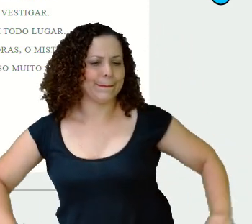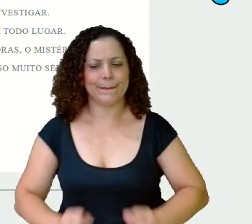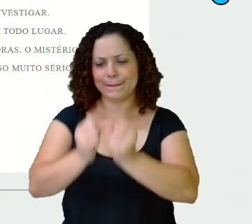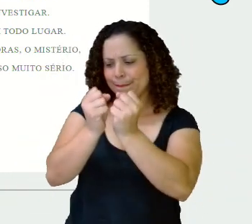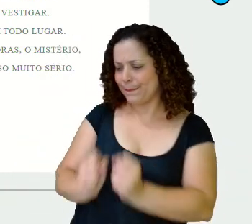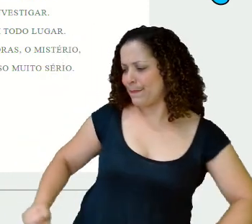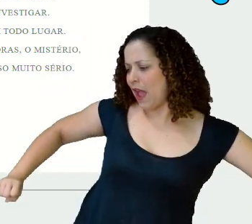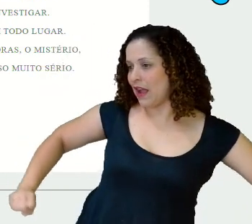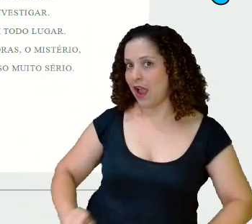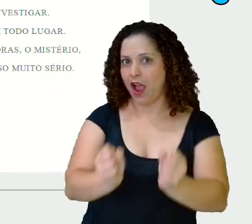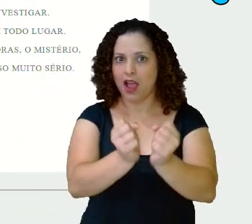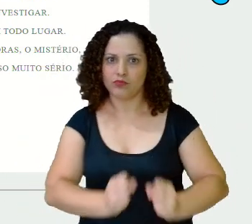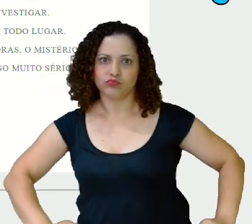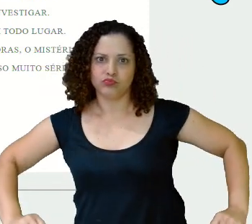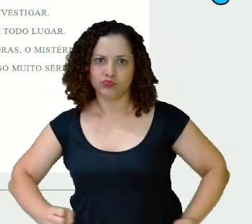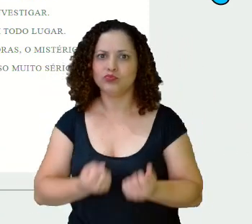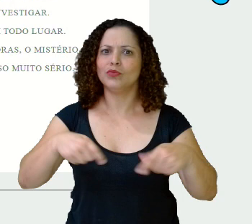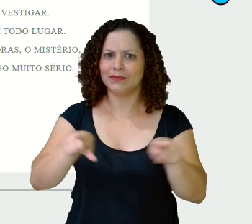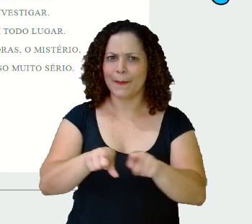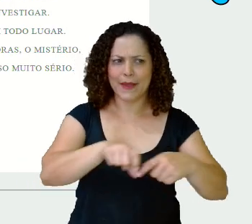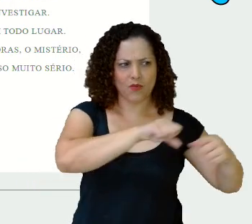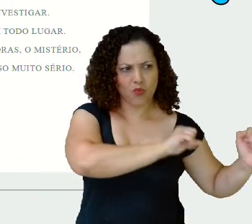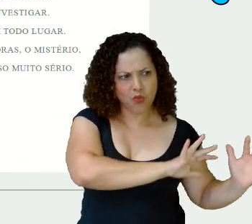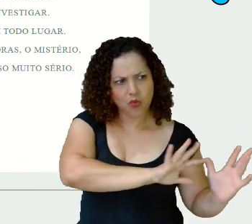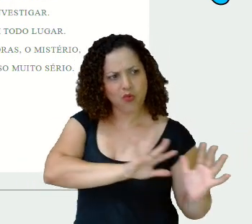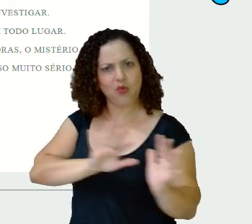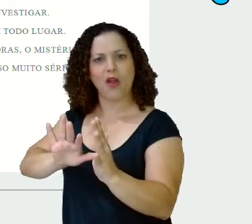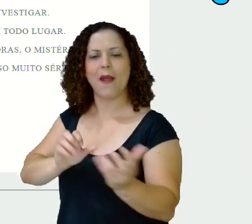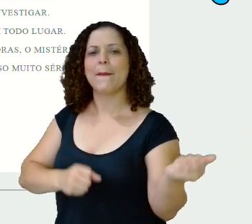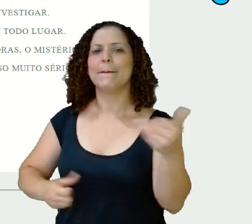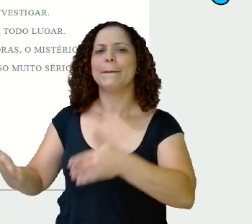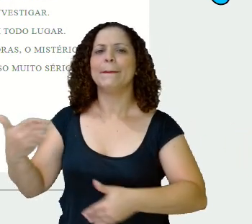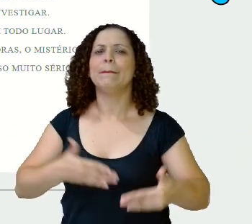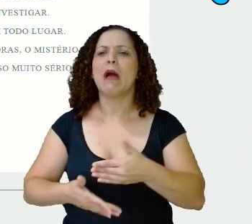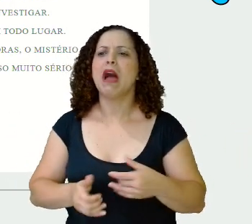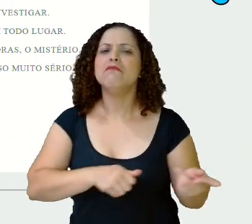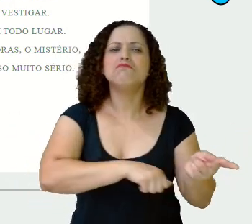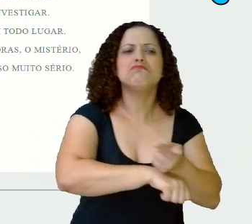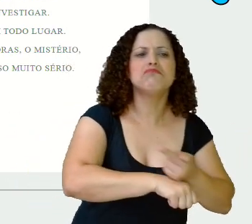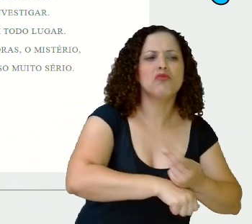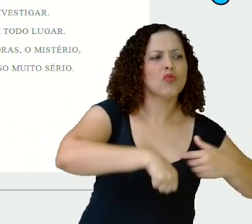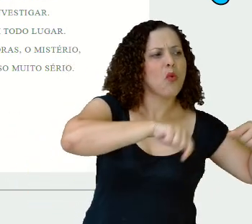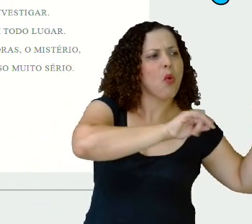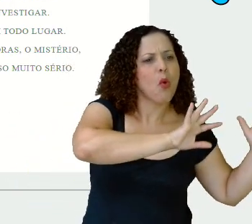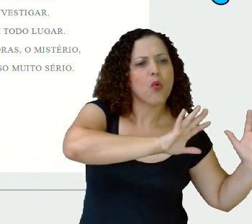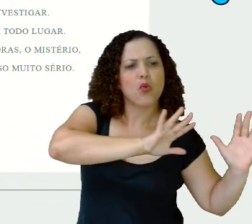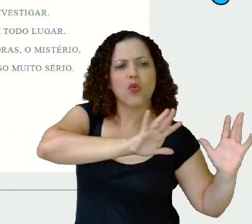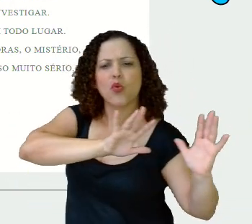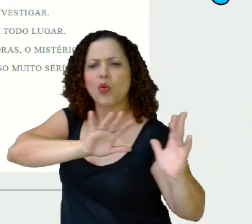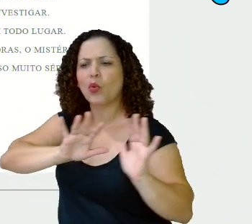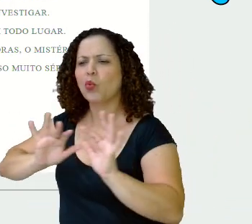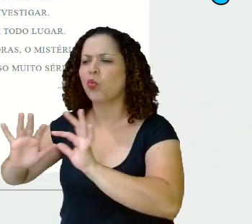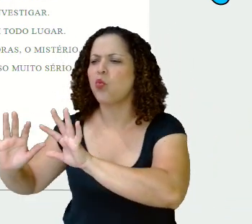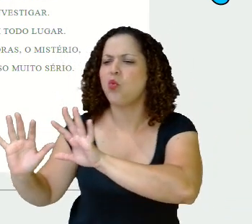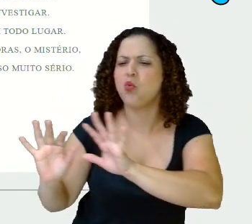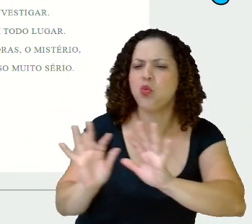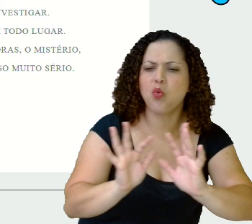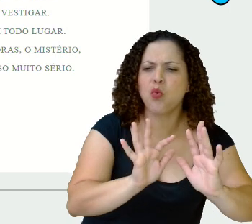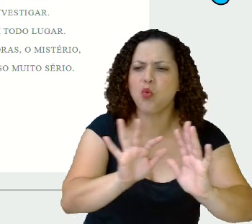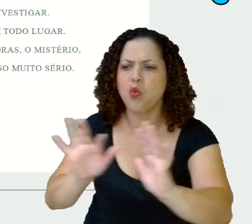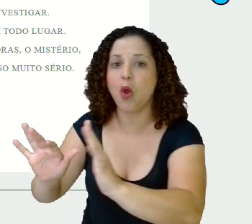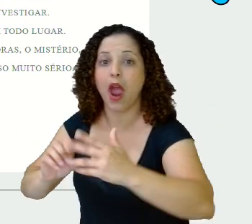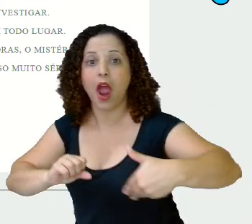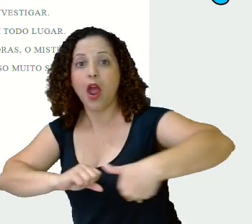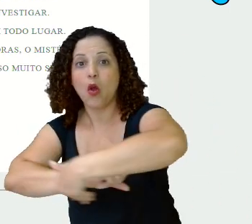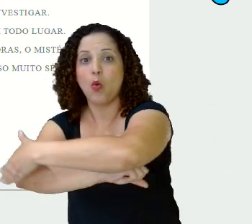podia ficar de fora E saíram todos juntos pela rua da